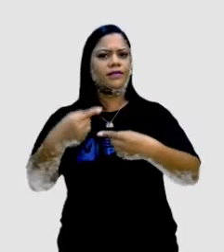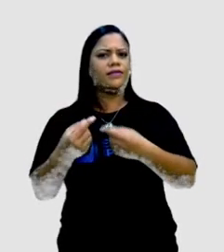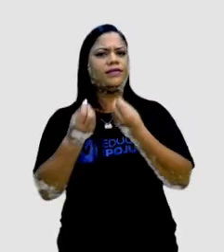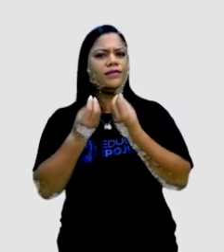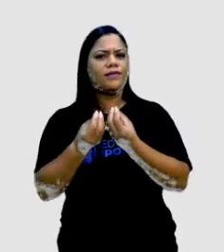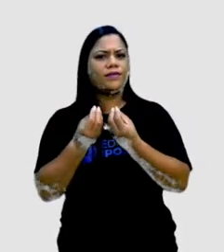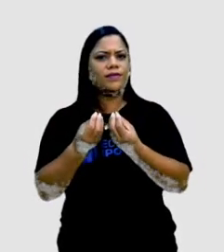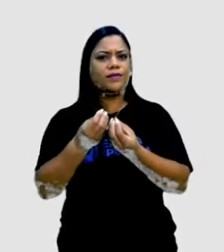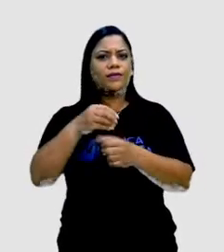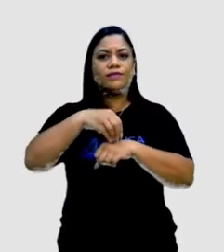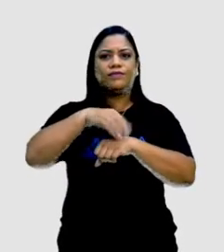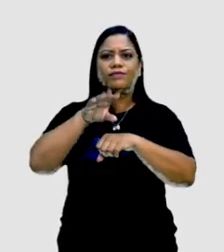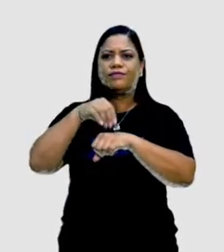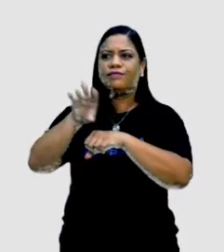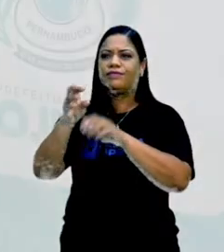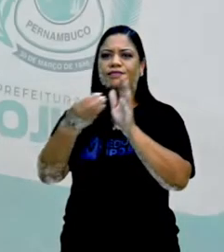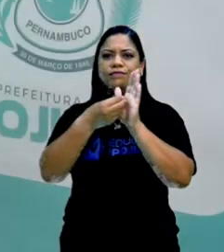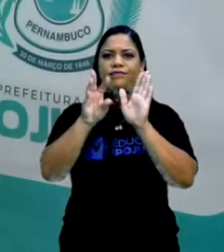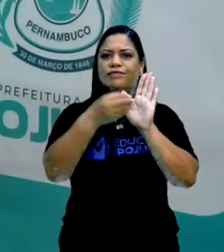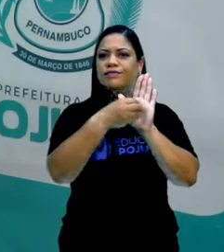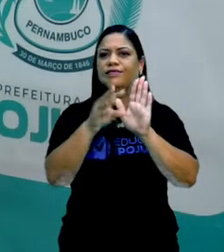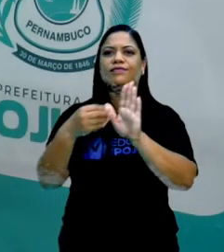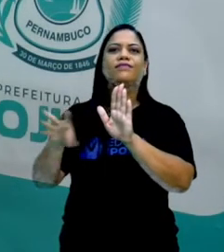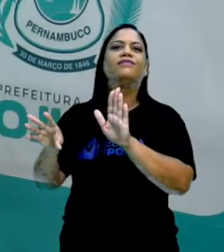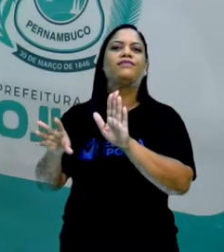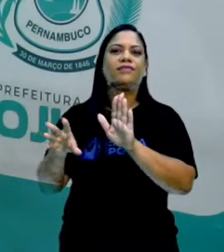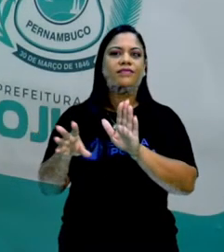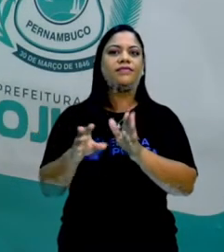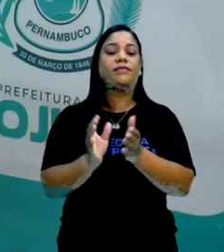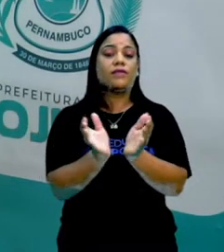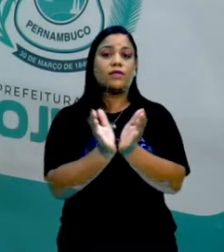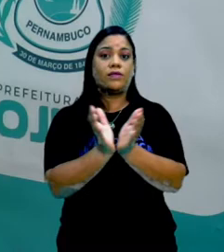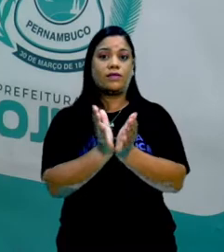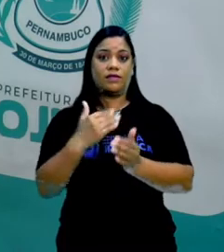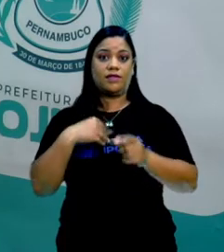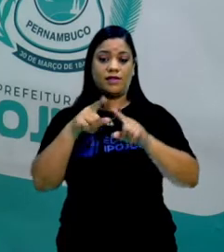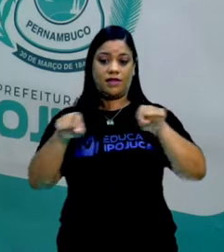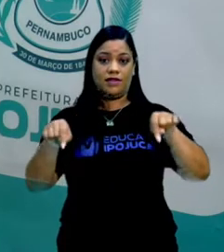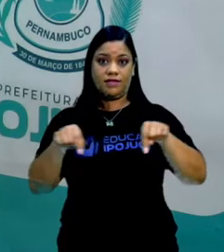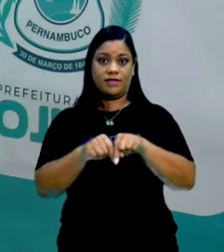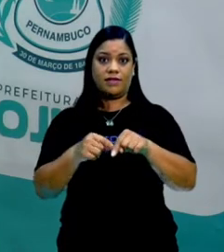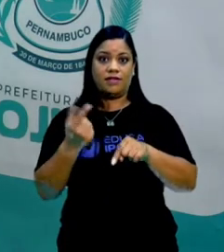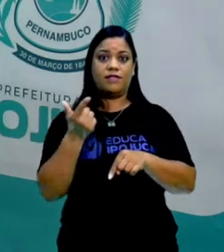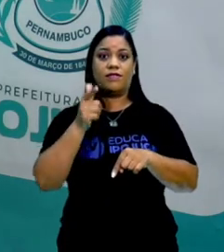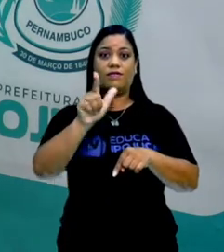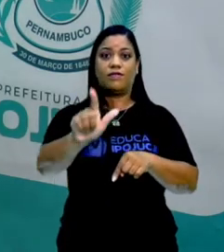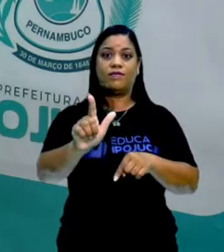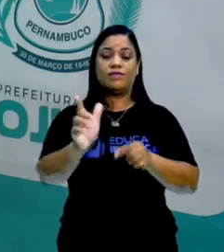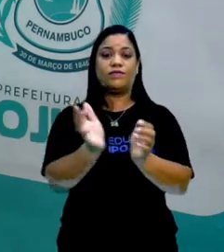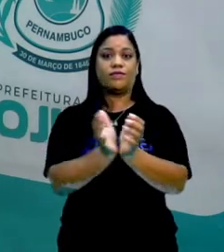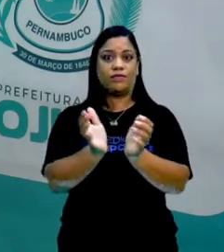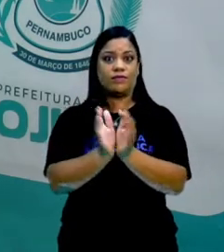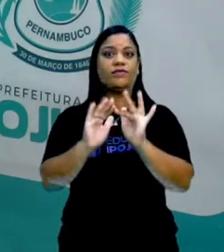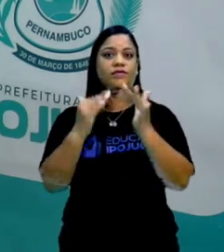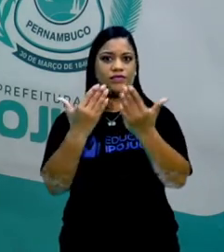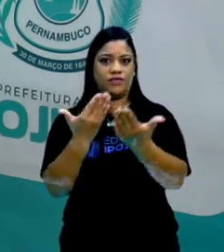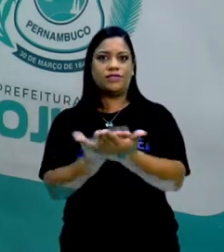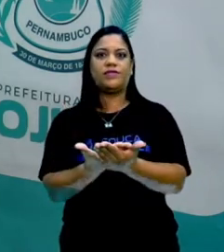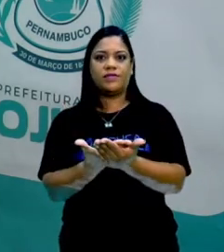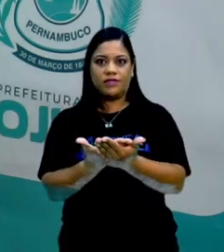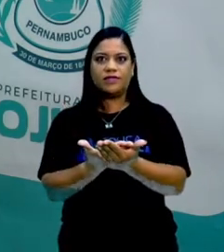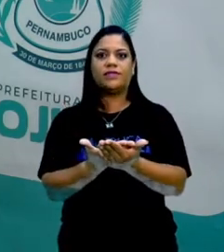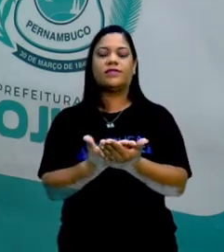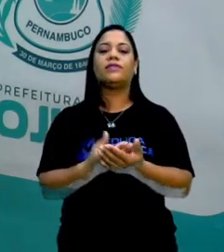que eu vou compartilhar isso com a minha turma, com os outros grupos da sala, com outras turmas, porque depende muito da